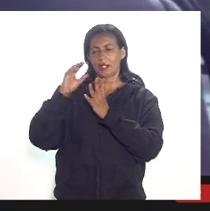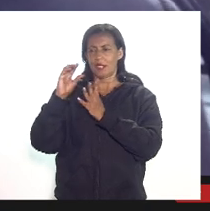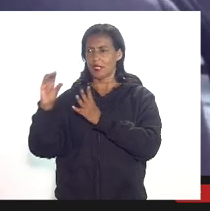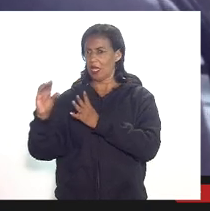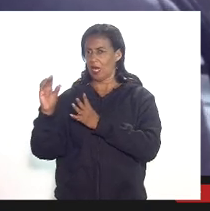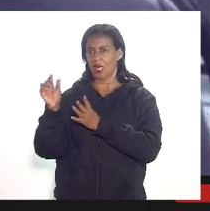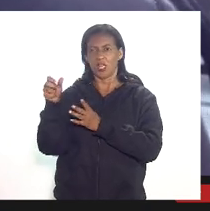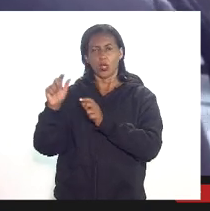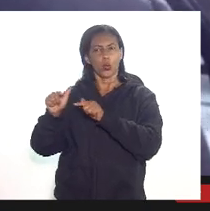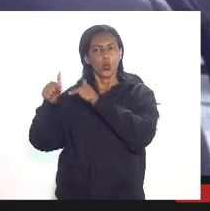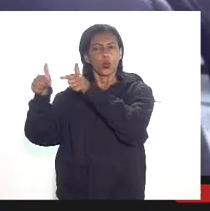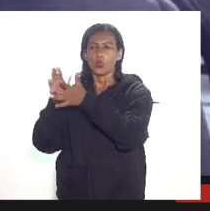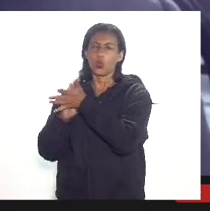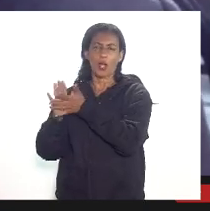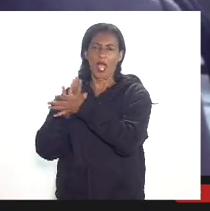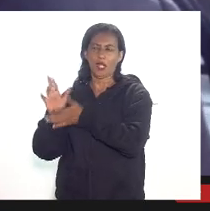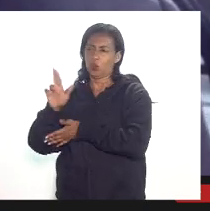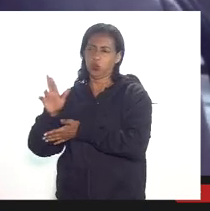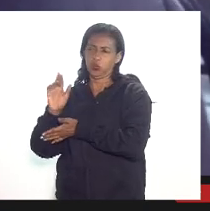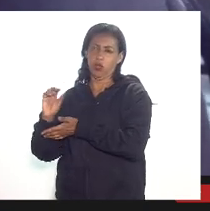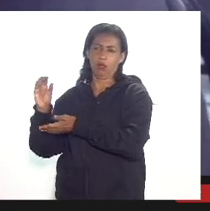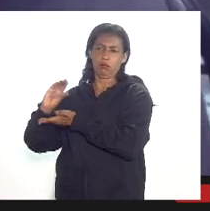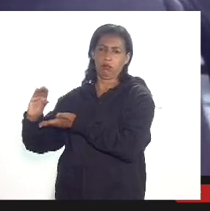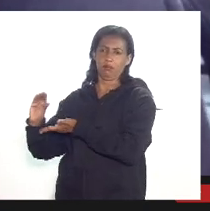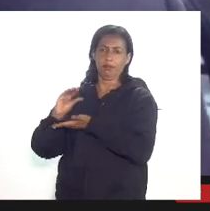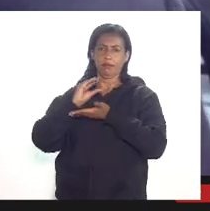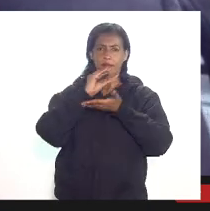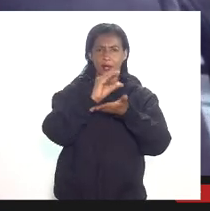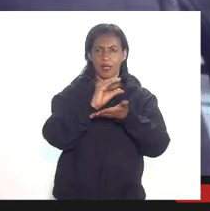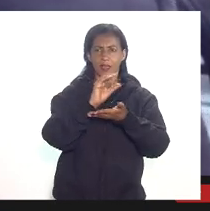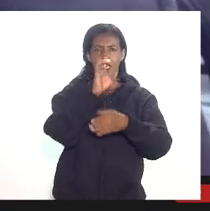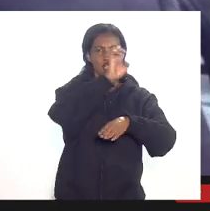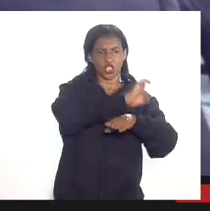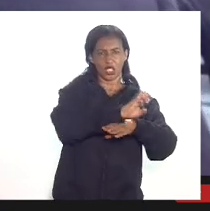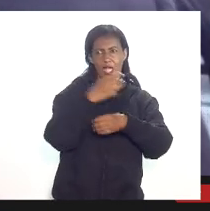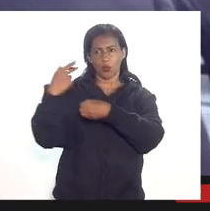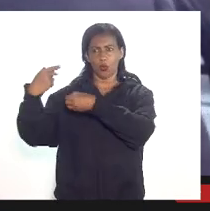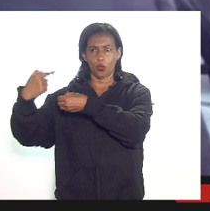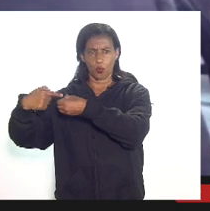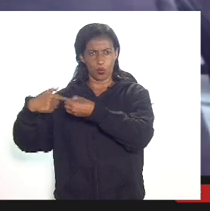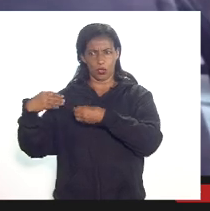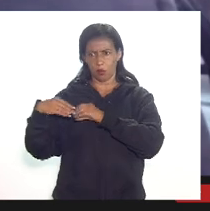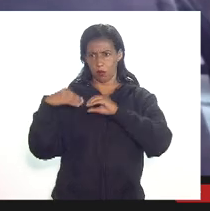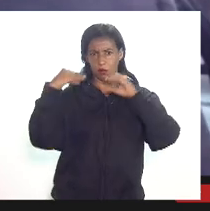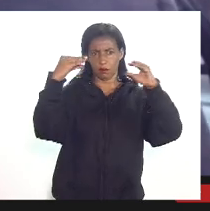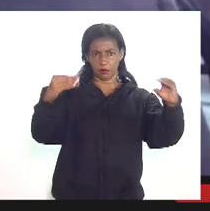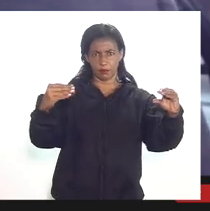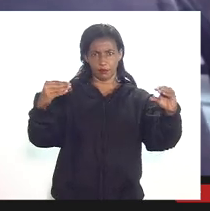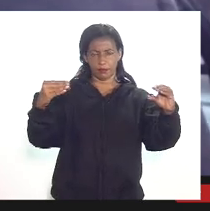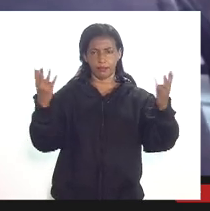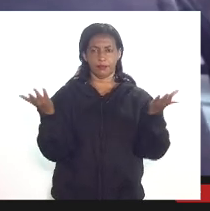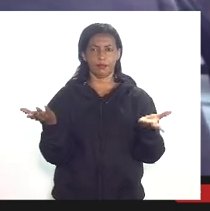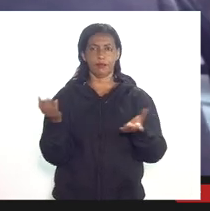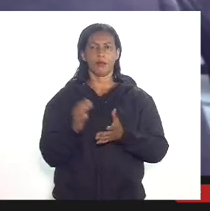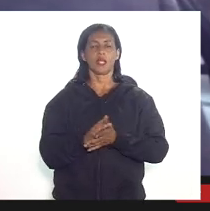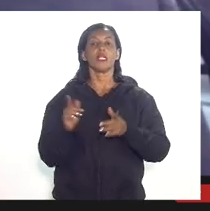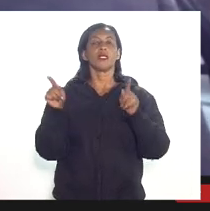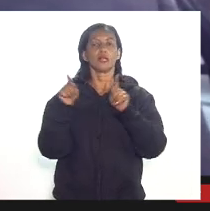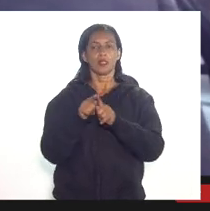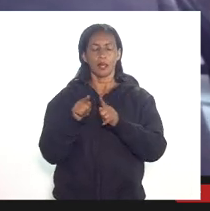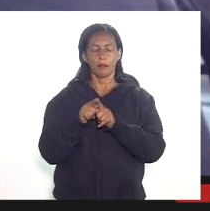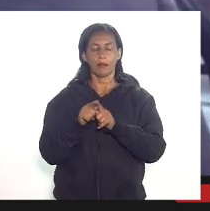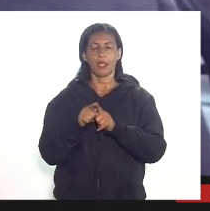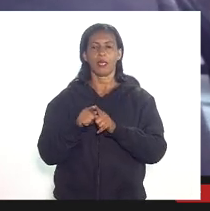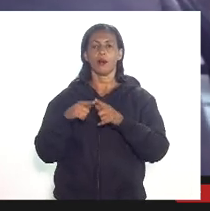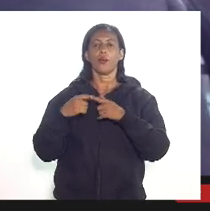para os estados e municípios bem continuando aqui provisão de gastos com abandono mais uma vez